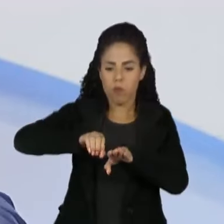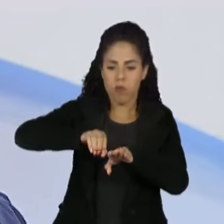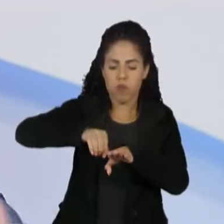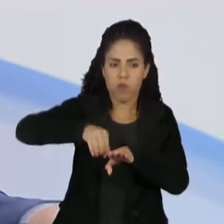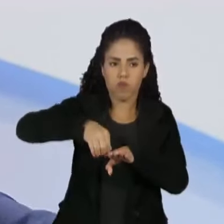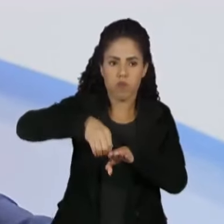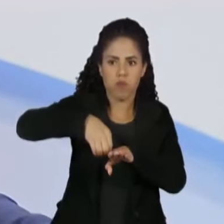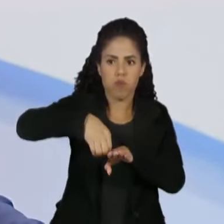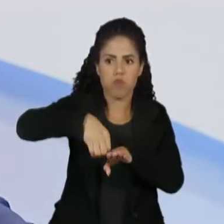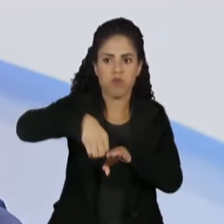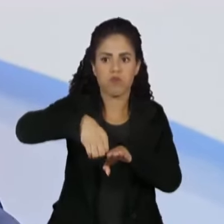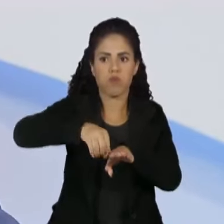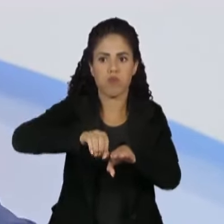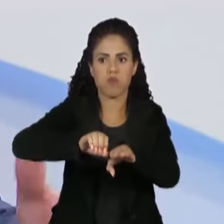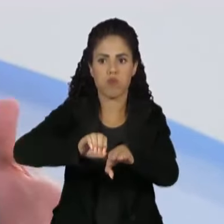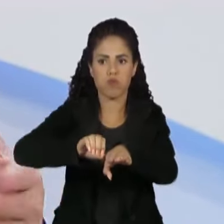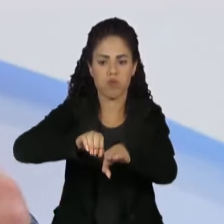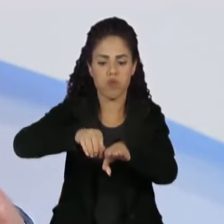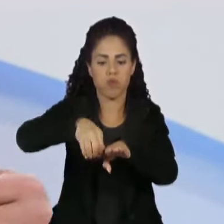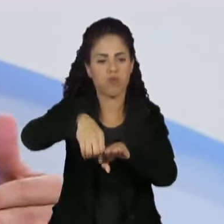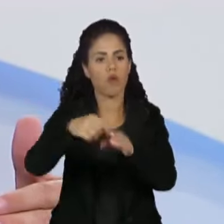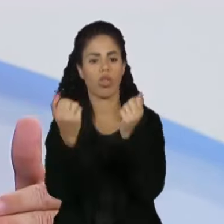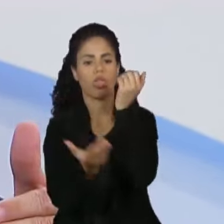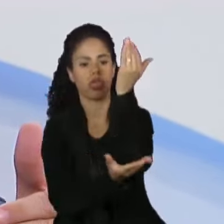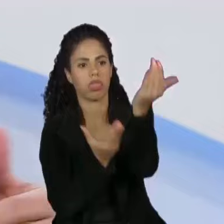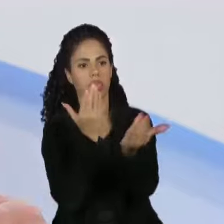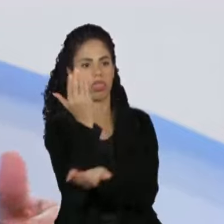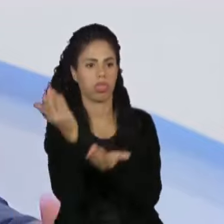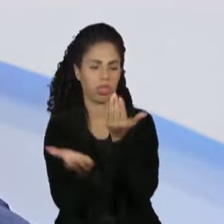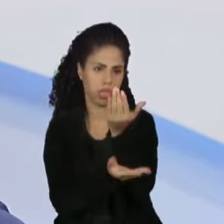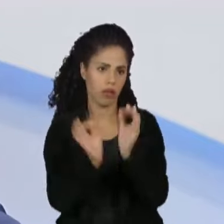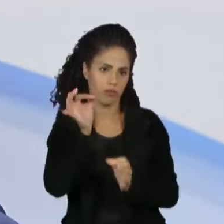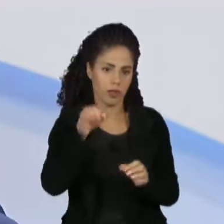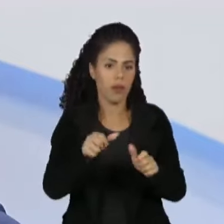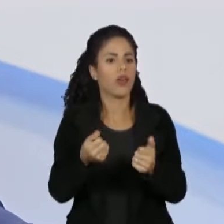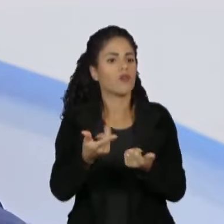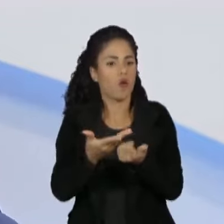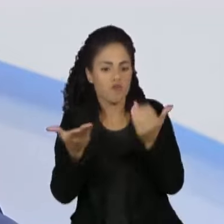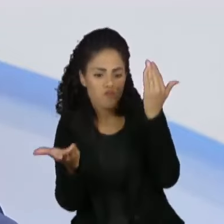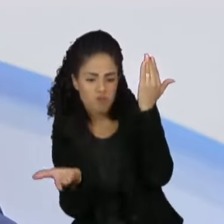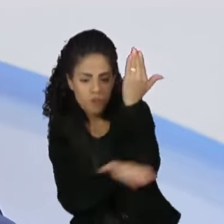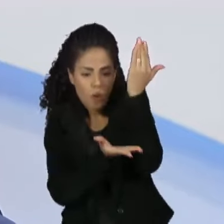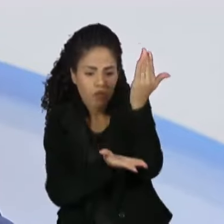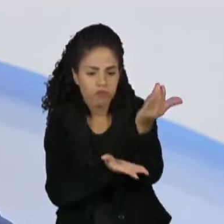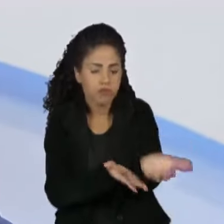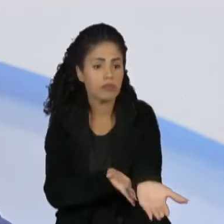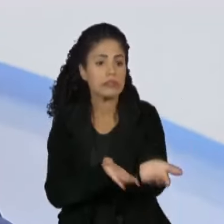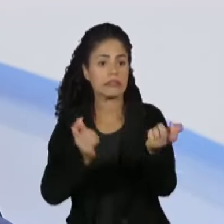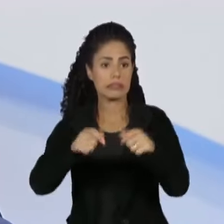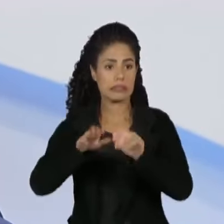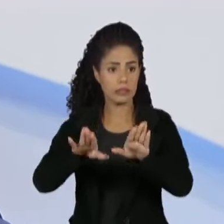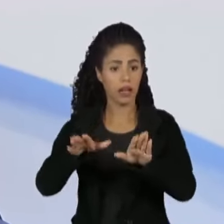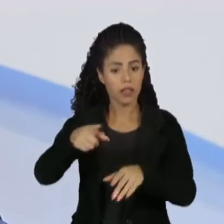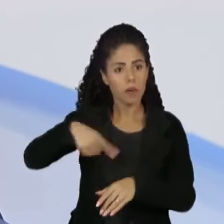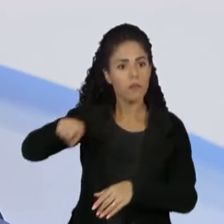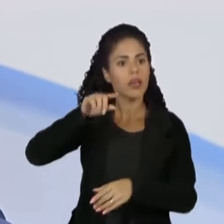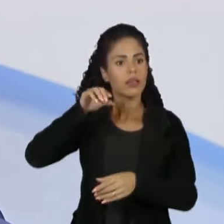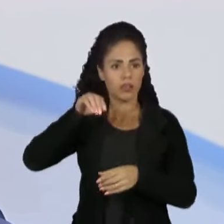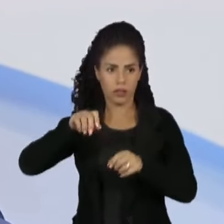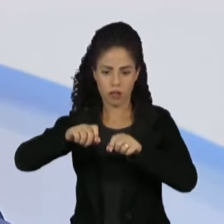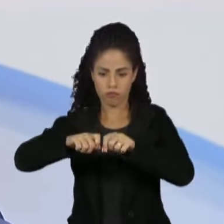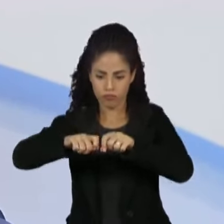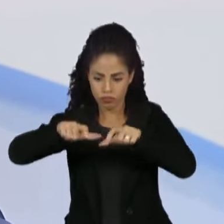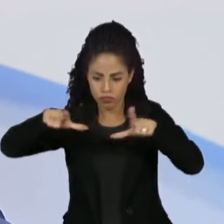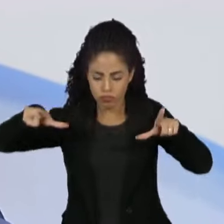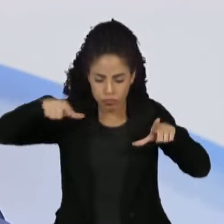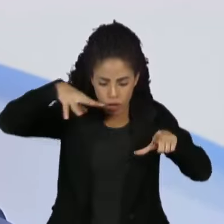cortando árvores, fazendo deflorestamento com corte raso. E o nosso sistema de satélite, que nós temos